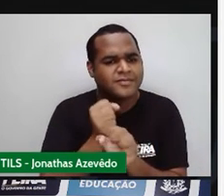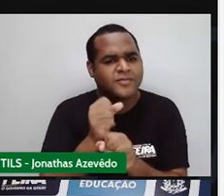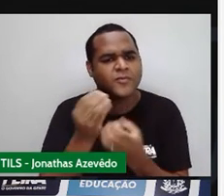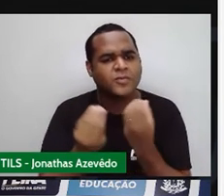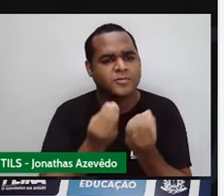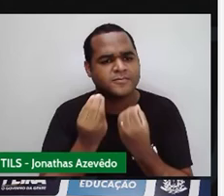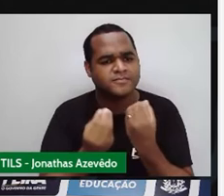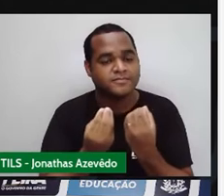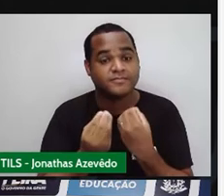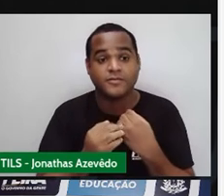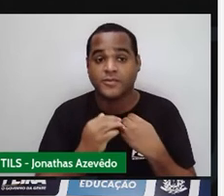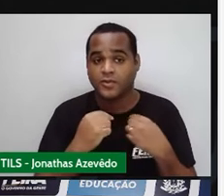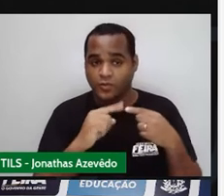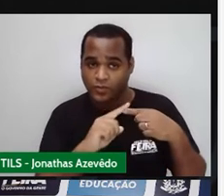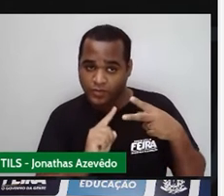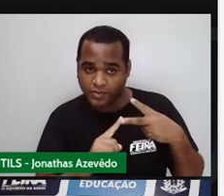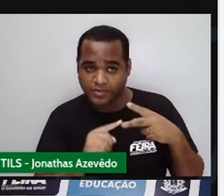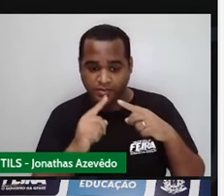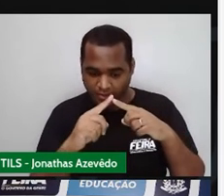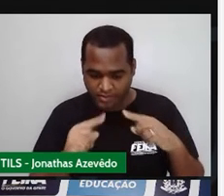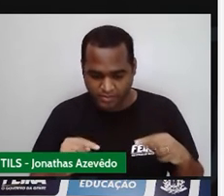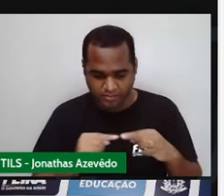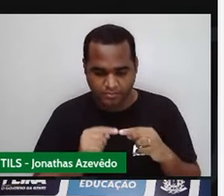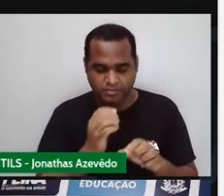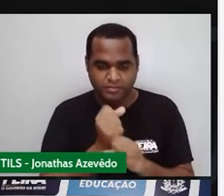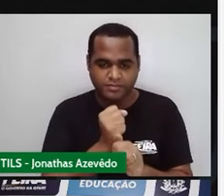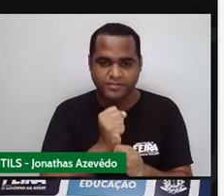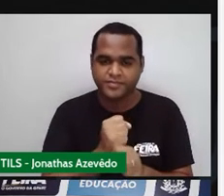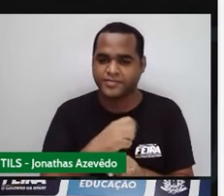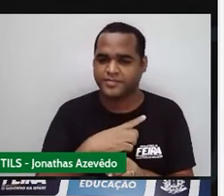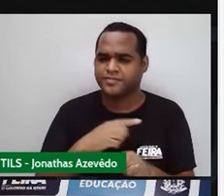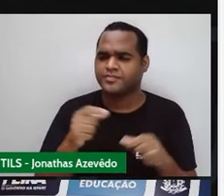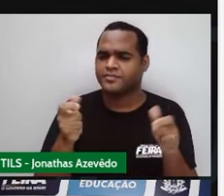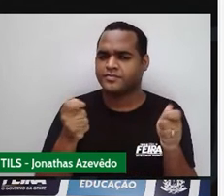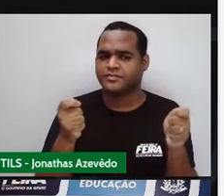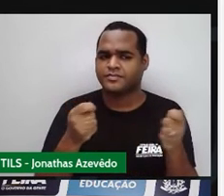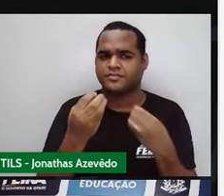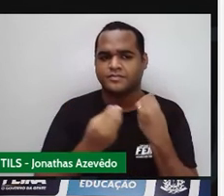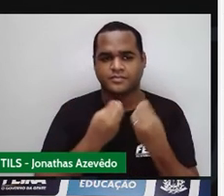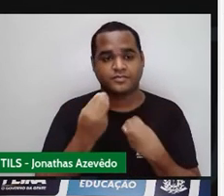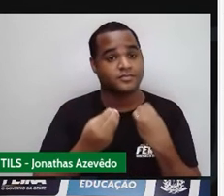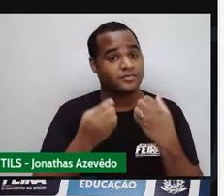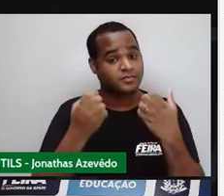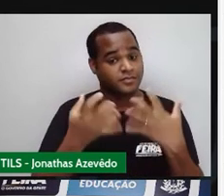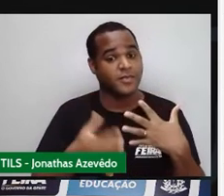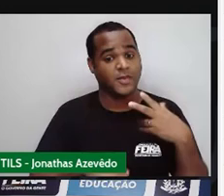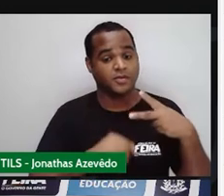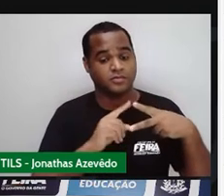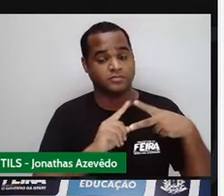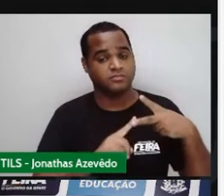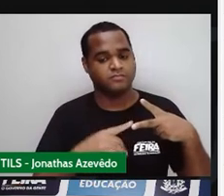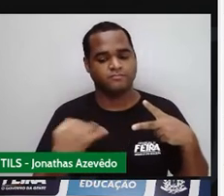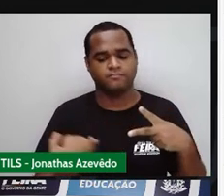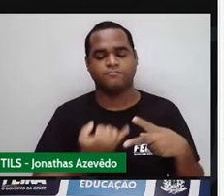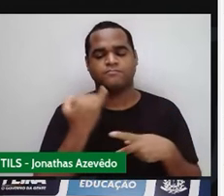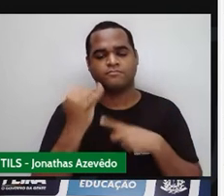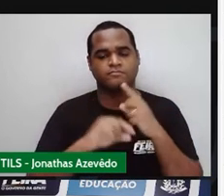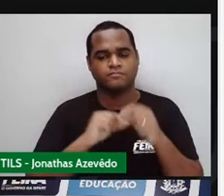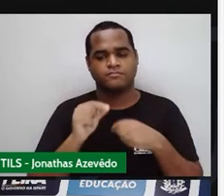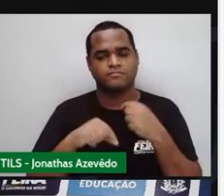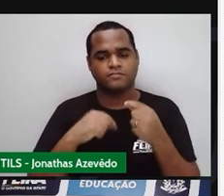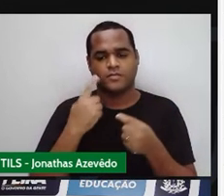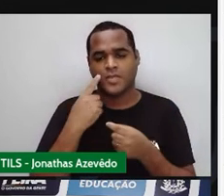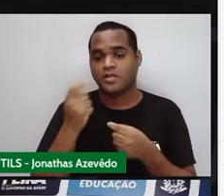dois triângulos? Agora acompanhe comigo. Esse passo é muito importante. Para que somar as áreas dos triângulos?